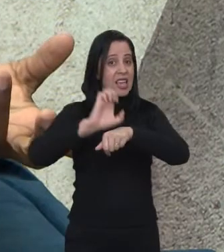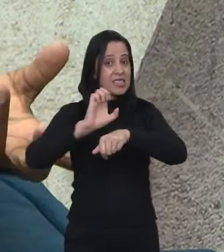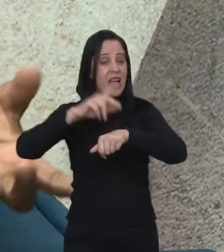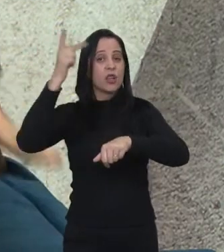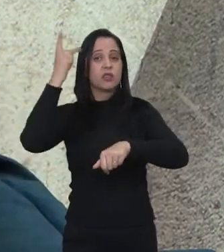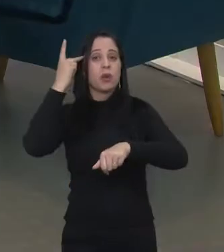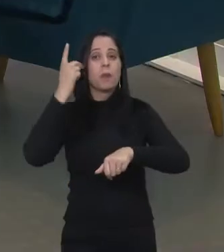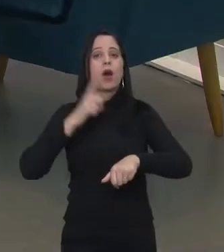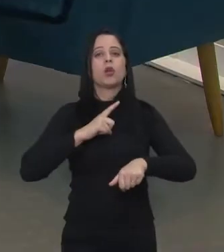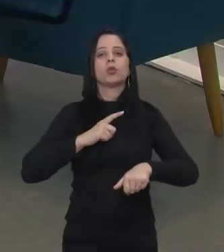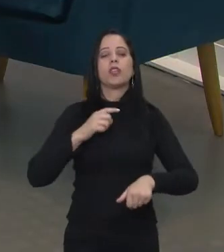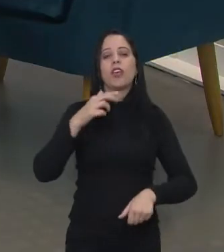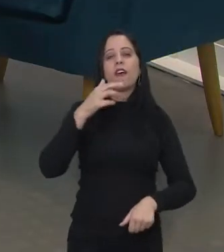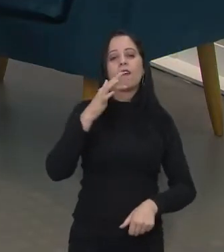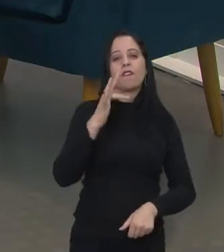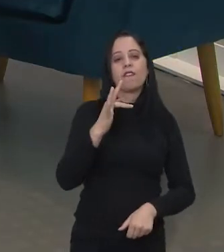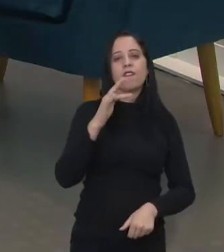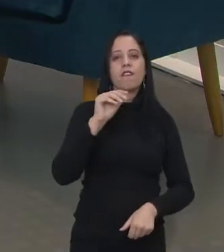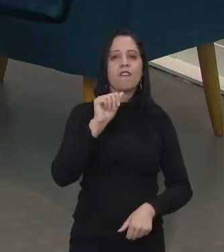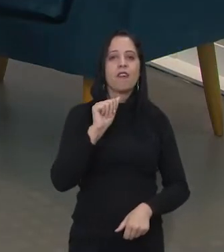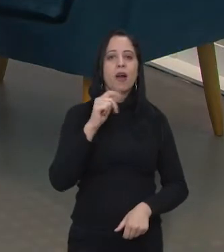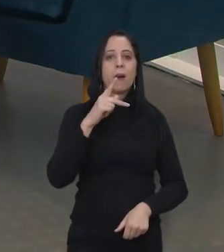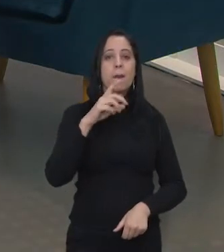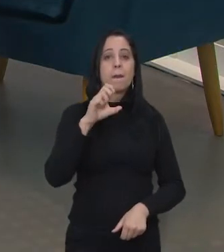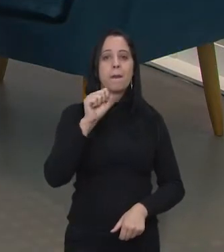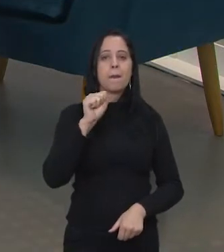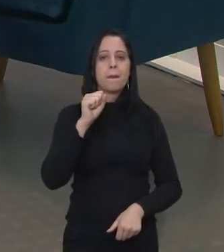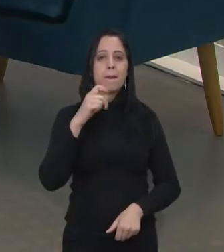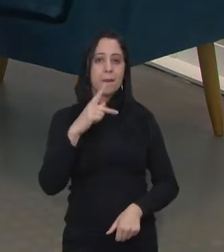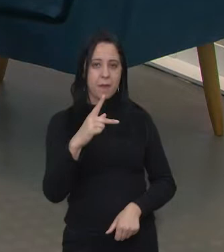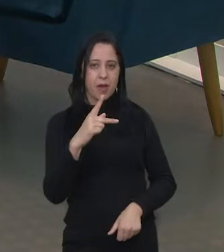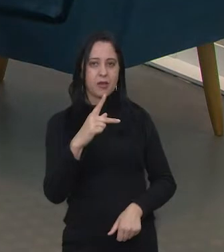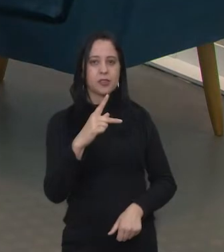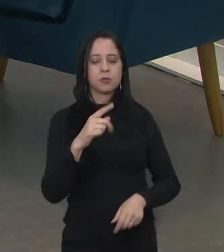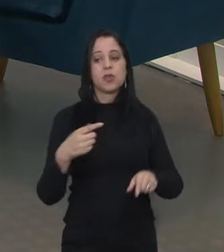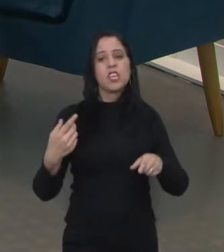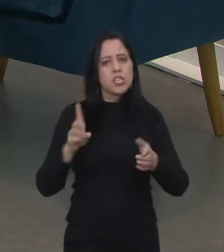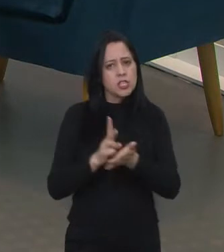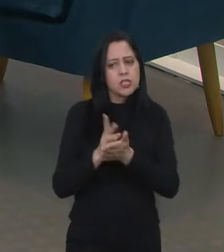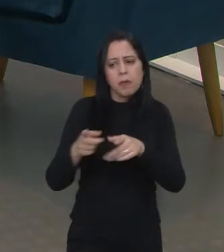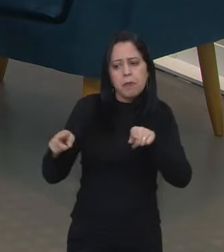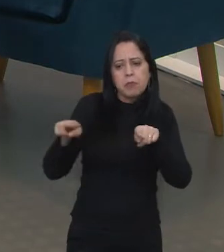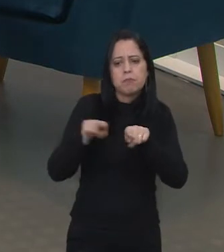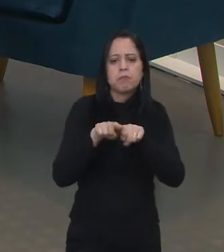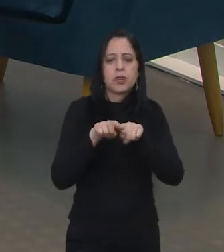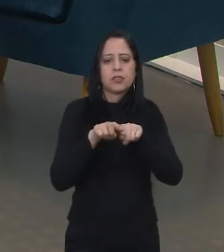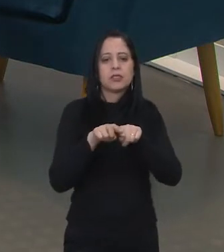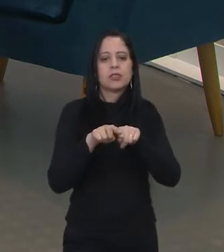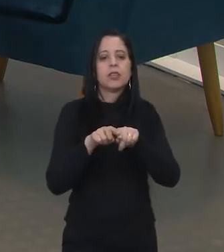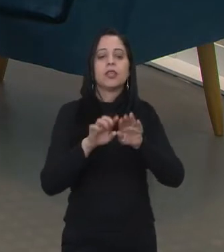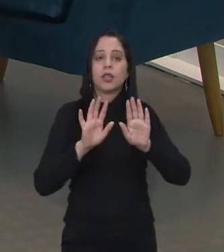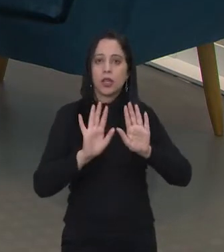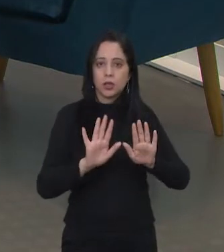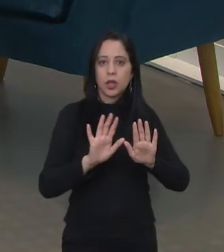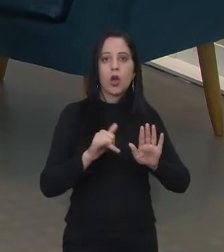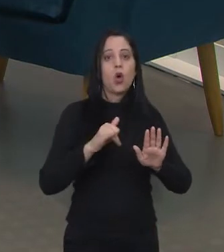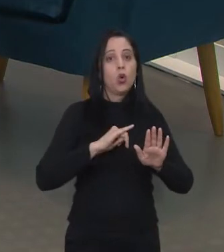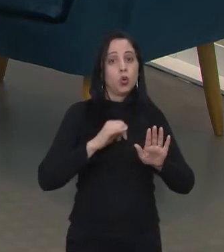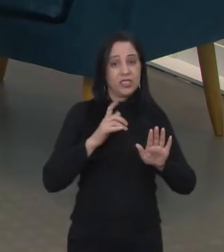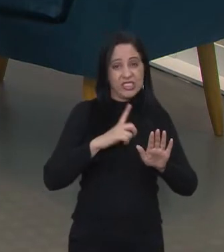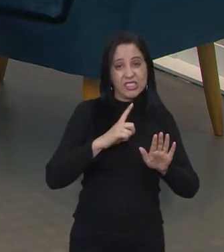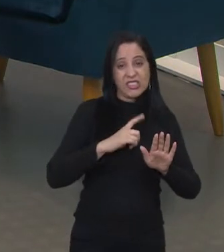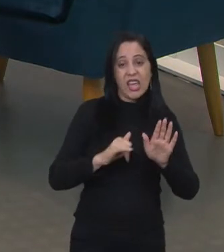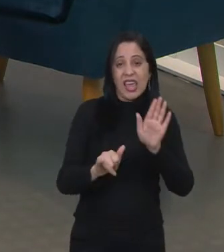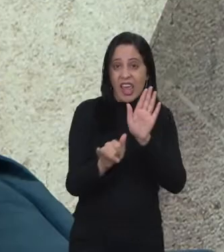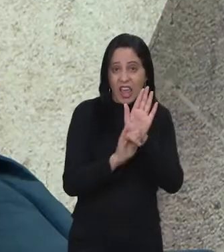FAPESP, que é a Fundação de Amparo à Pesquisa de São Paulo, que é um grande parceiro para todas as startups, para todas as empresas. Então, tem